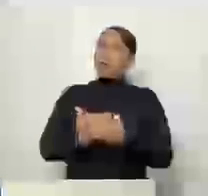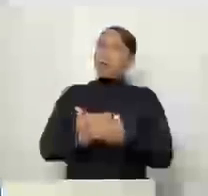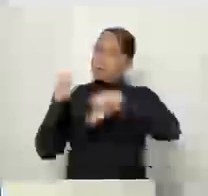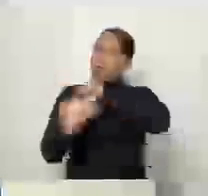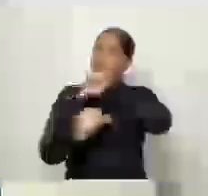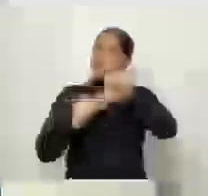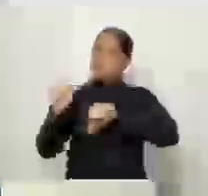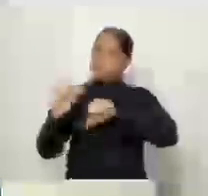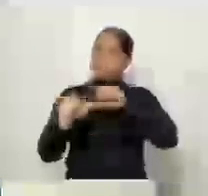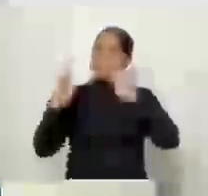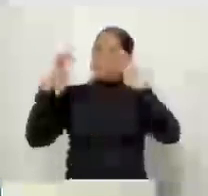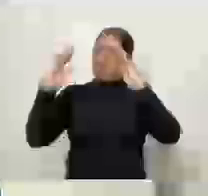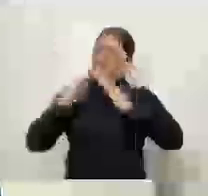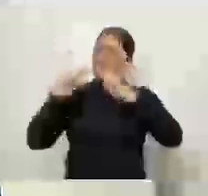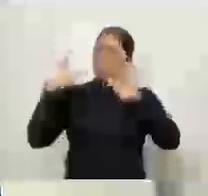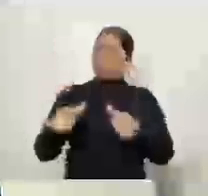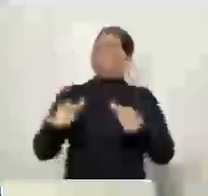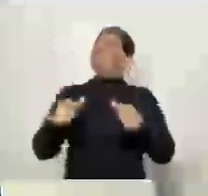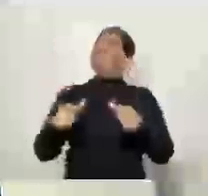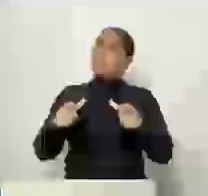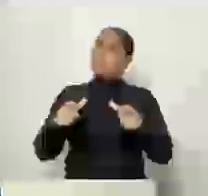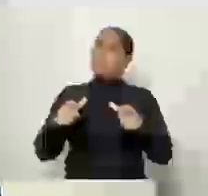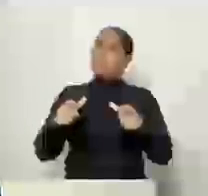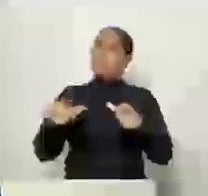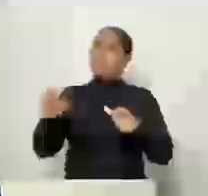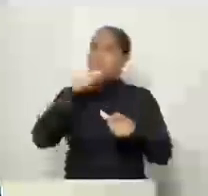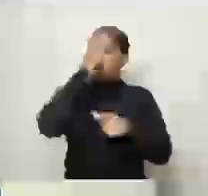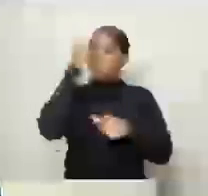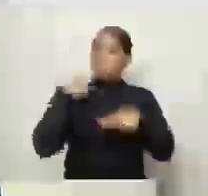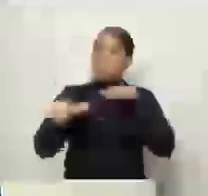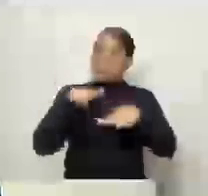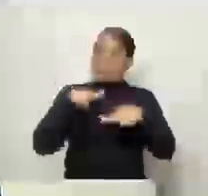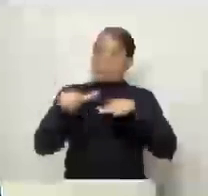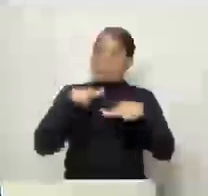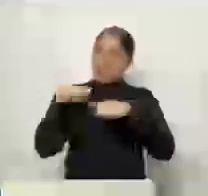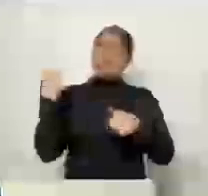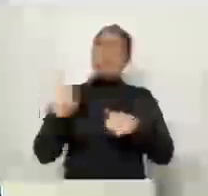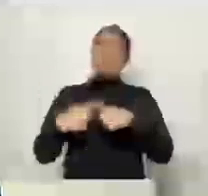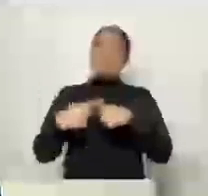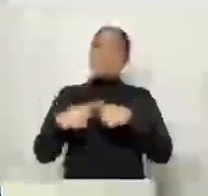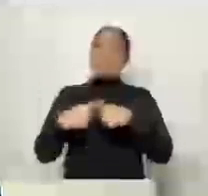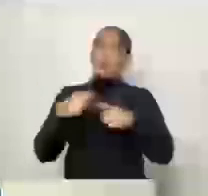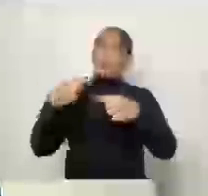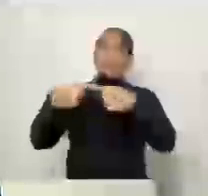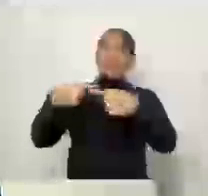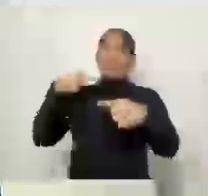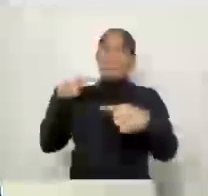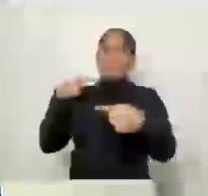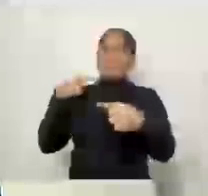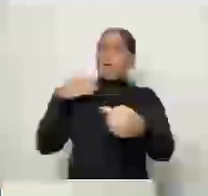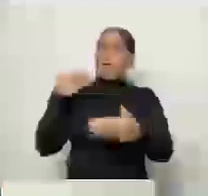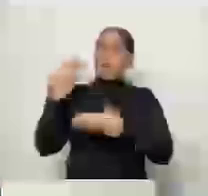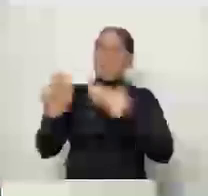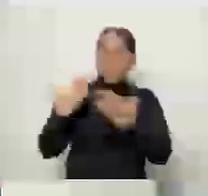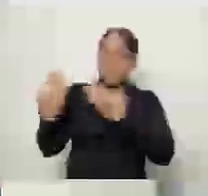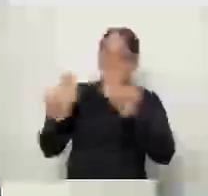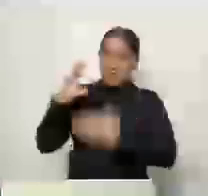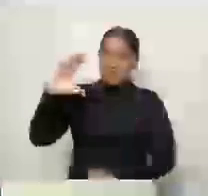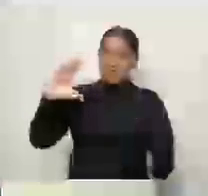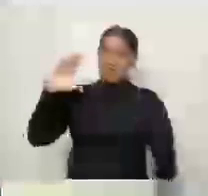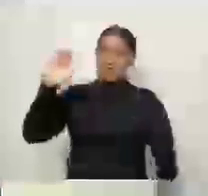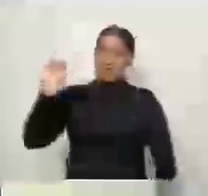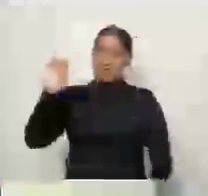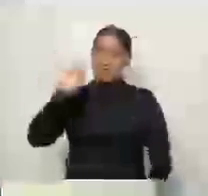na semana passada, ele pedindo alguns processos, quando a faz aquele trabalho de pesquisa, de fundamentação,